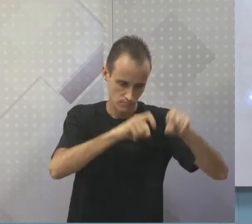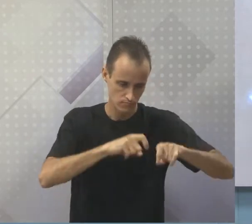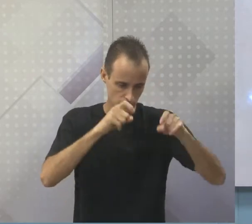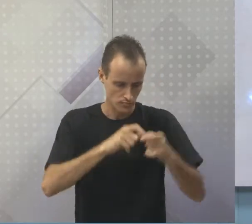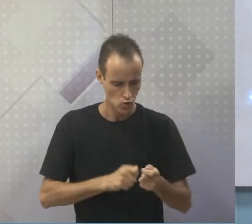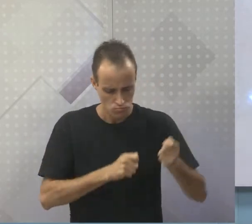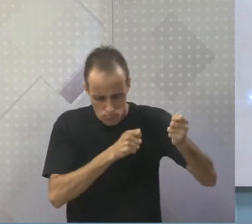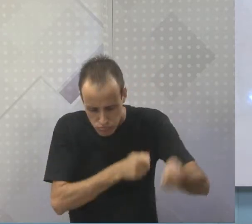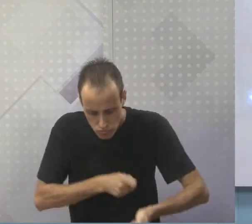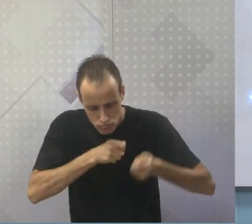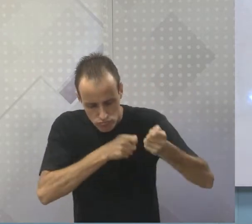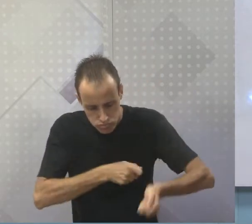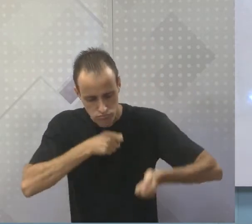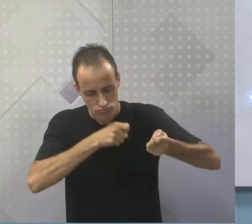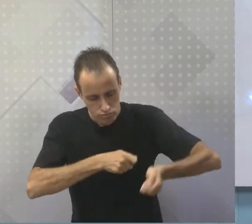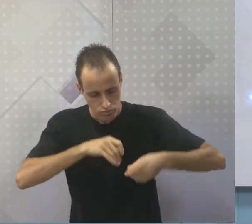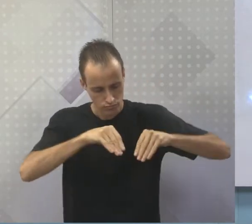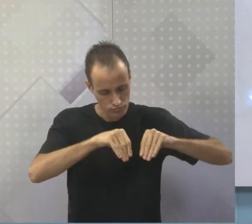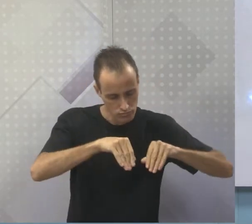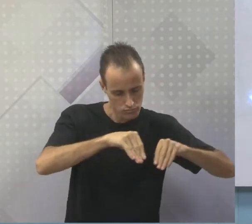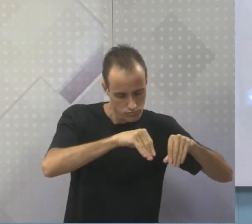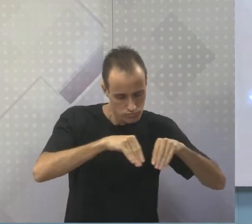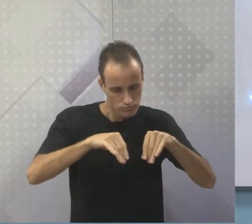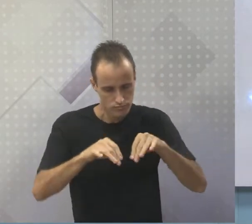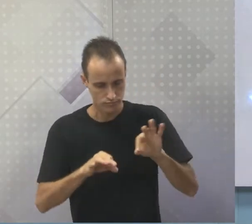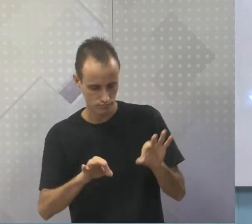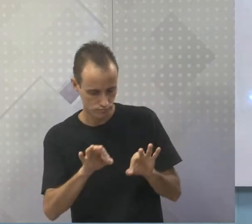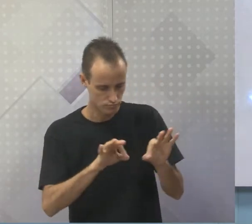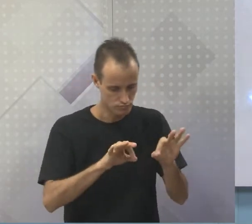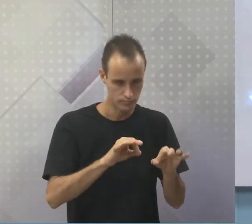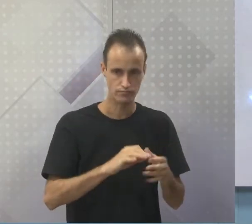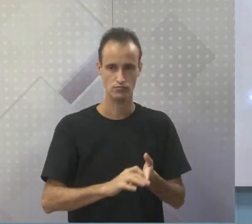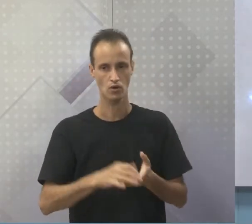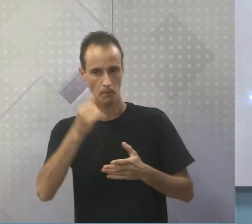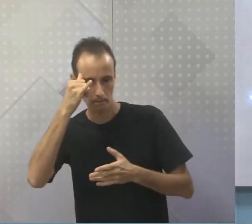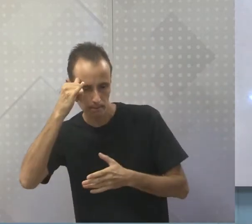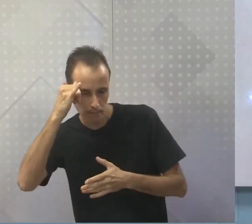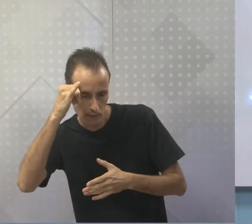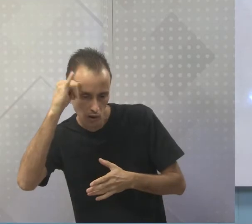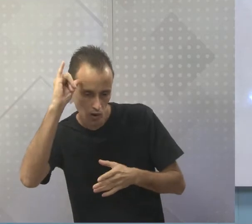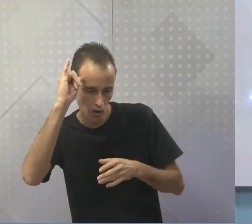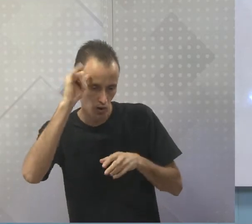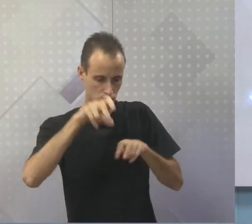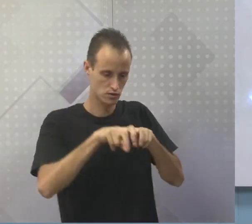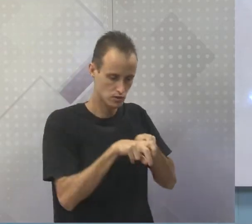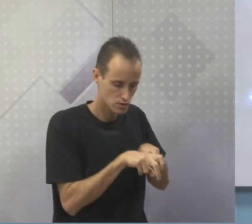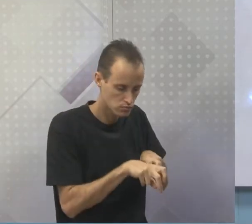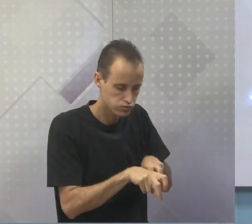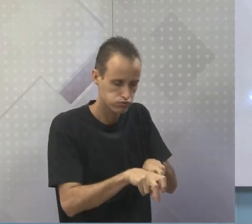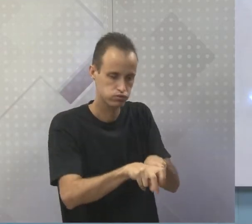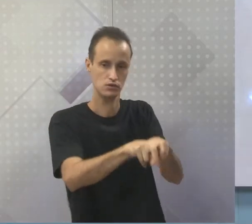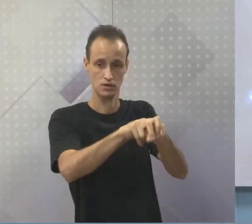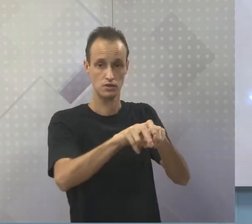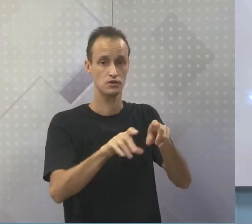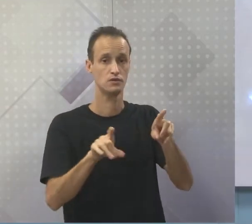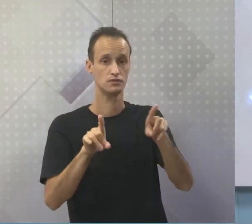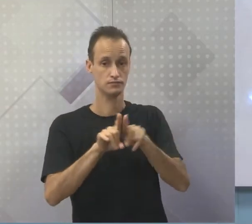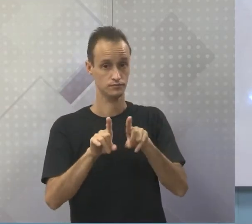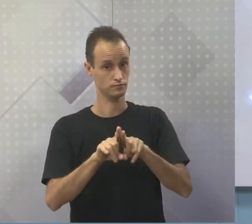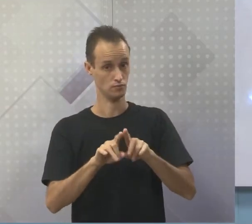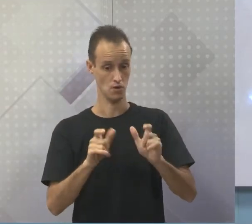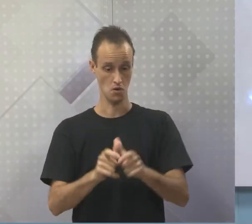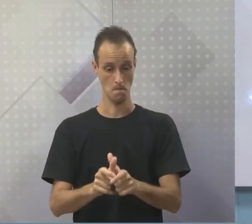enxada, preparando o solo, utilizando aí um animal para carregar sua produção. Já a produção